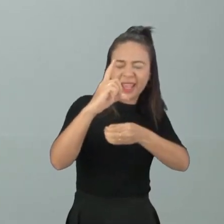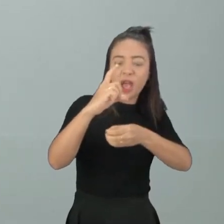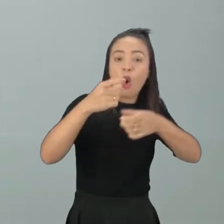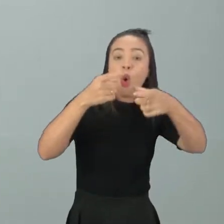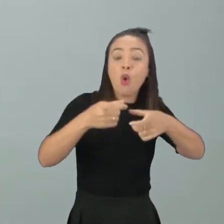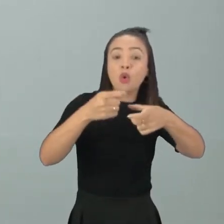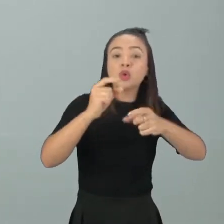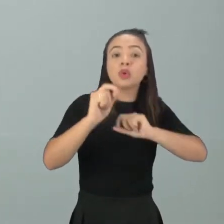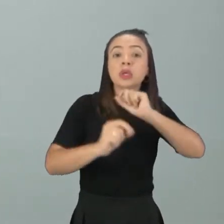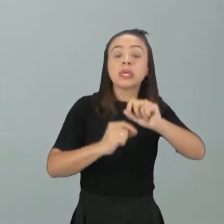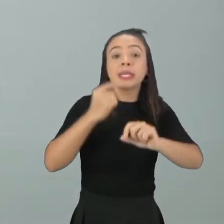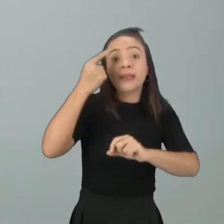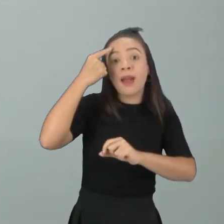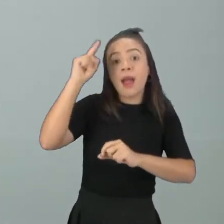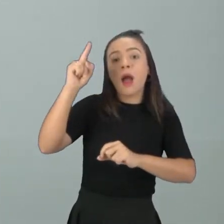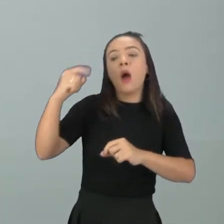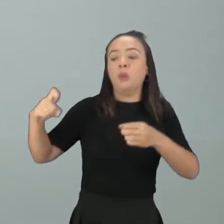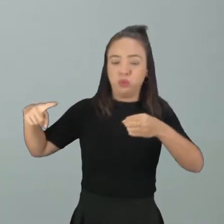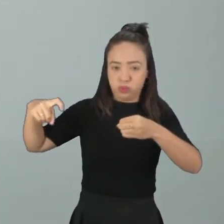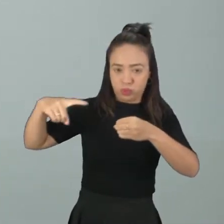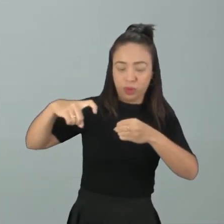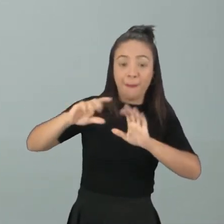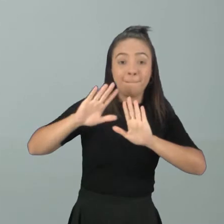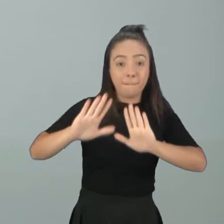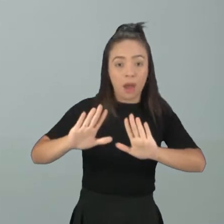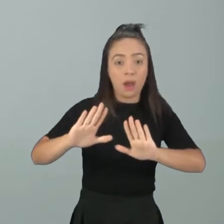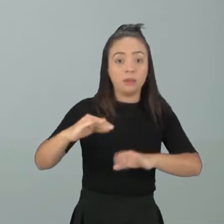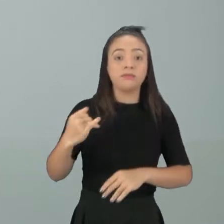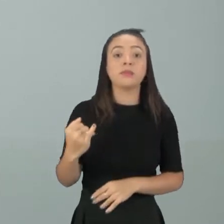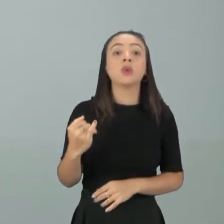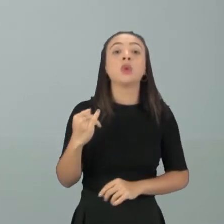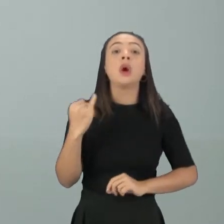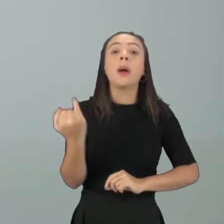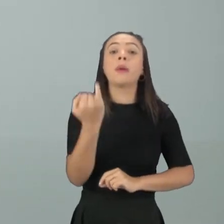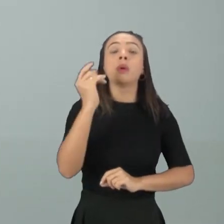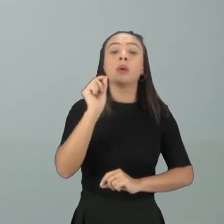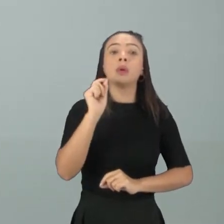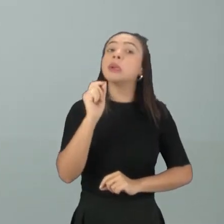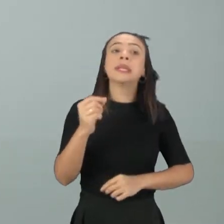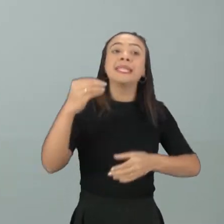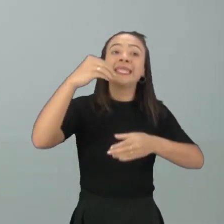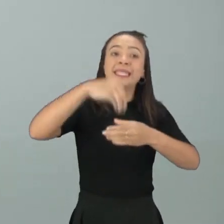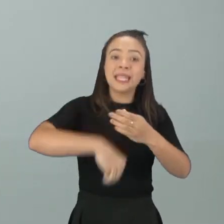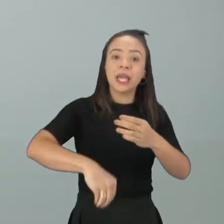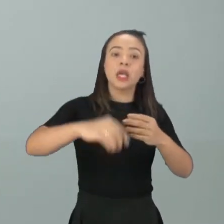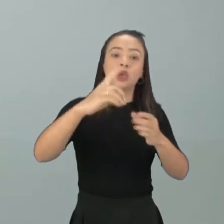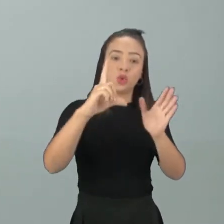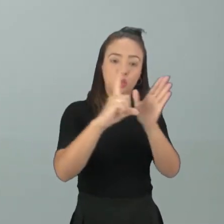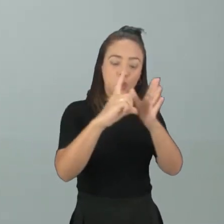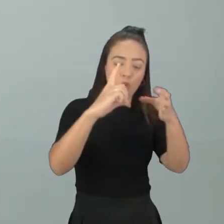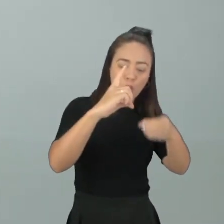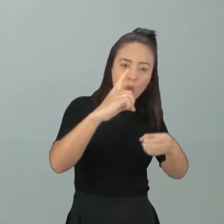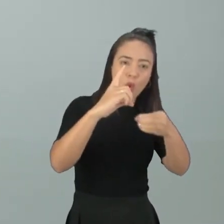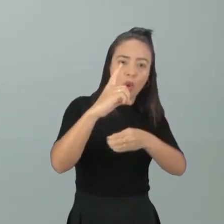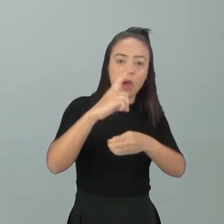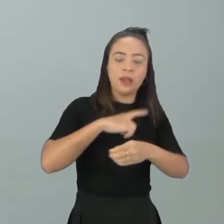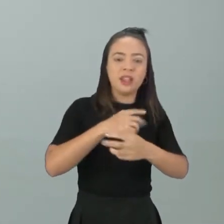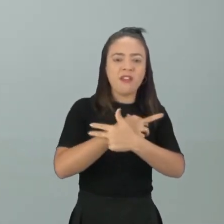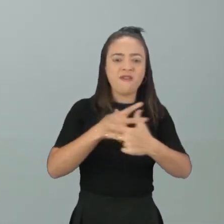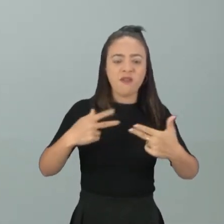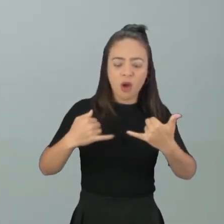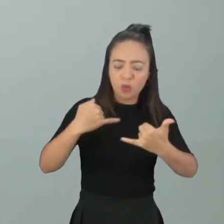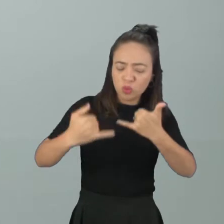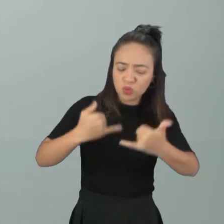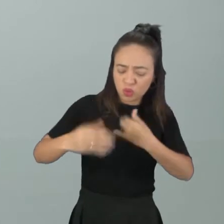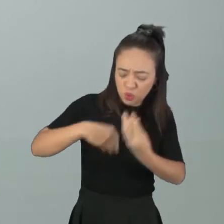produzidos os espermatozoides, tá? Mas, mais especificamente, no testículo existem os túbulos seminíferos, tá? Que é o emaranhado de fios bem